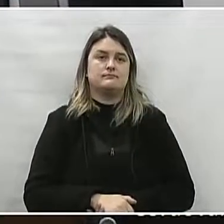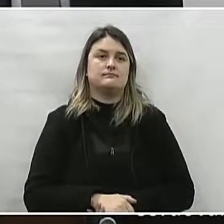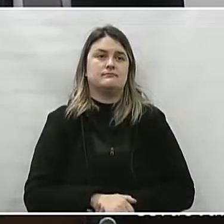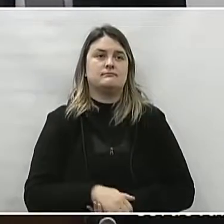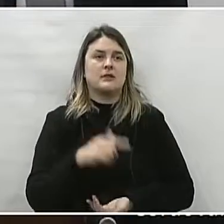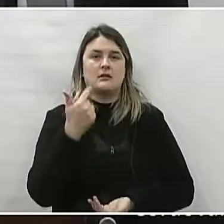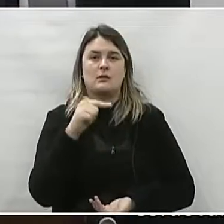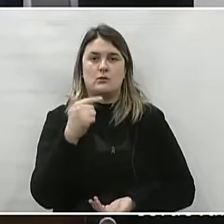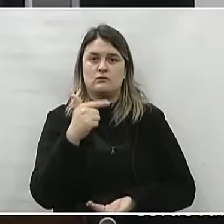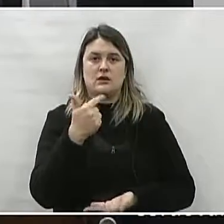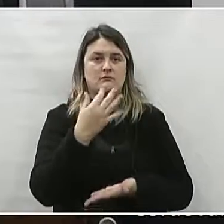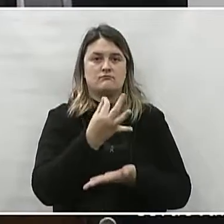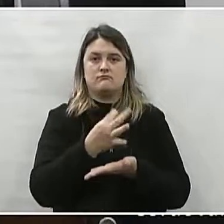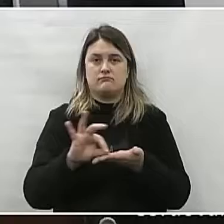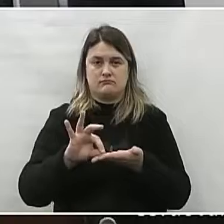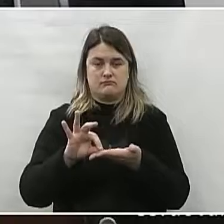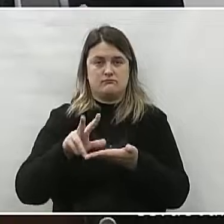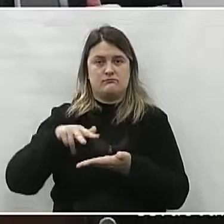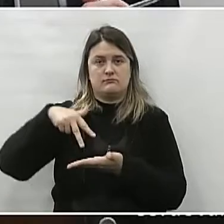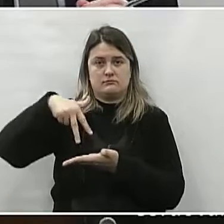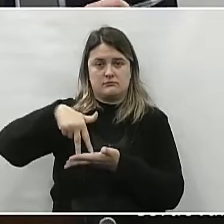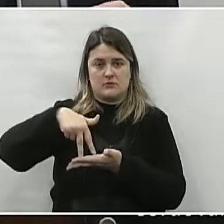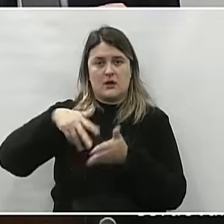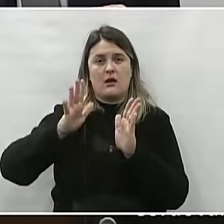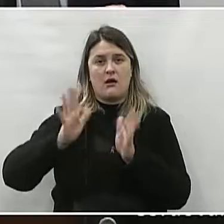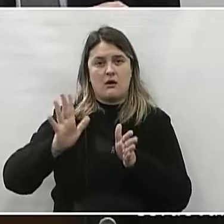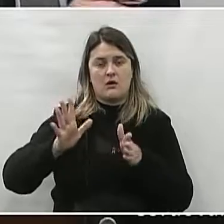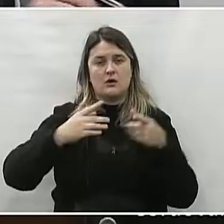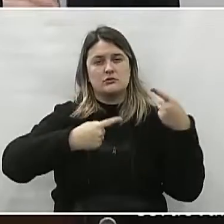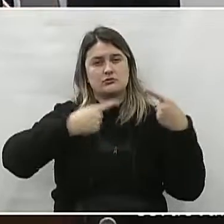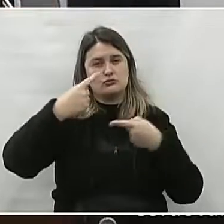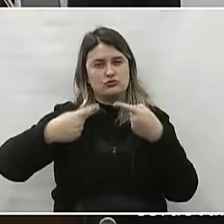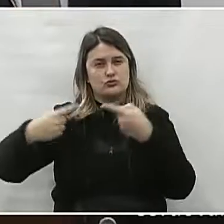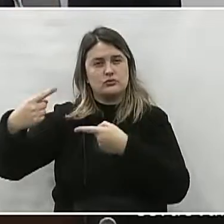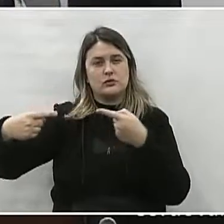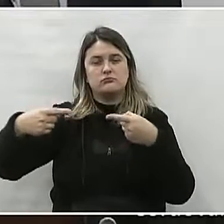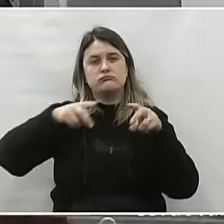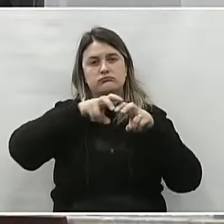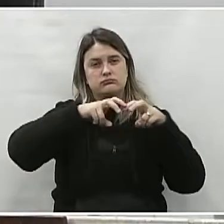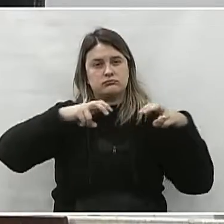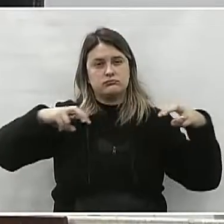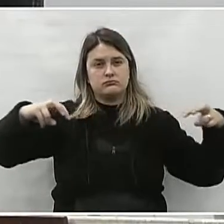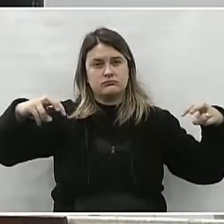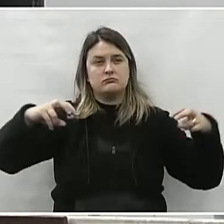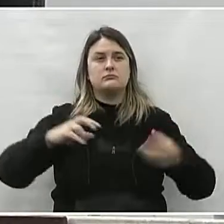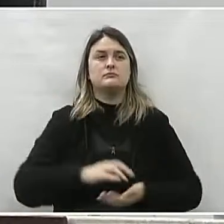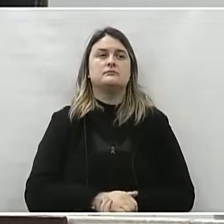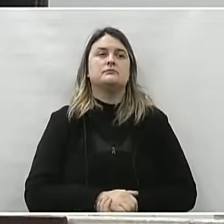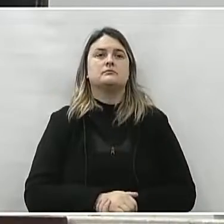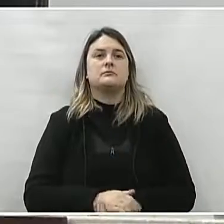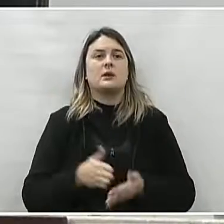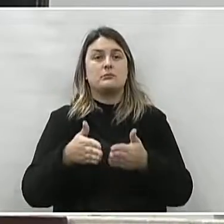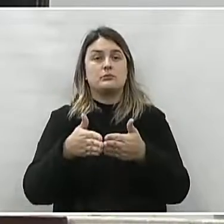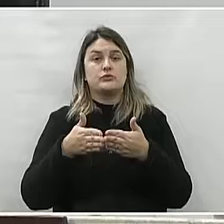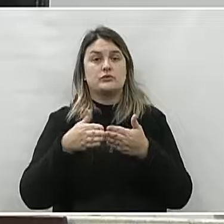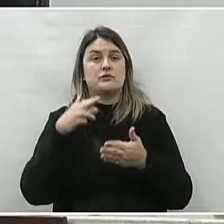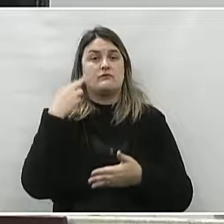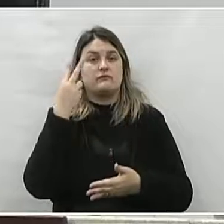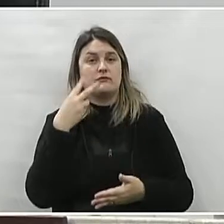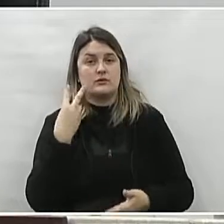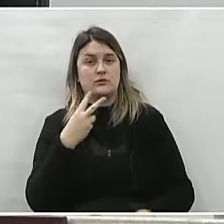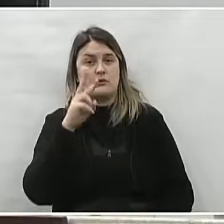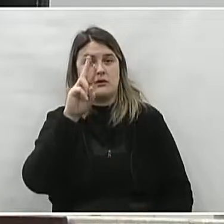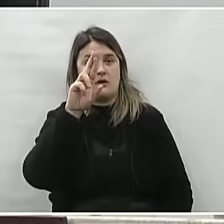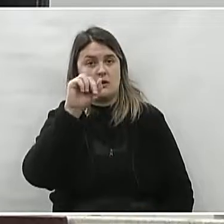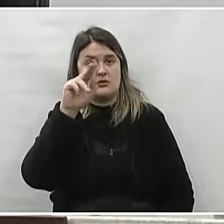Não havendo inscrição para a tribuna, passamos de imediato à ordem do dia. Solicito ao vereador Waldir